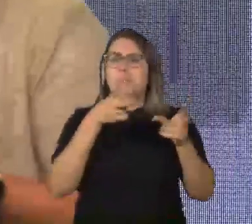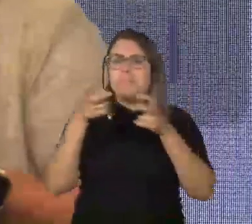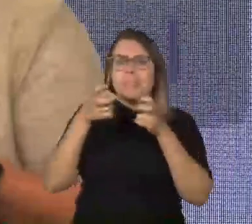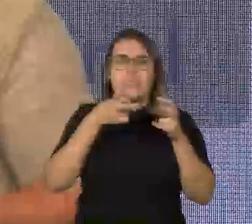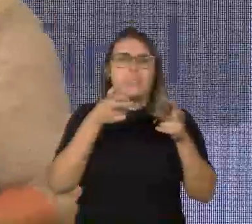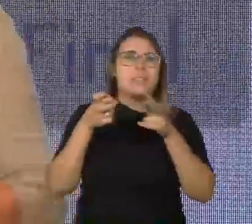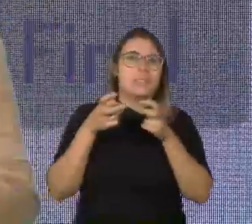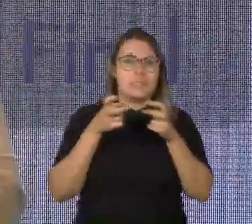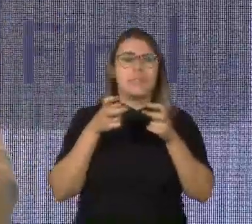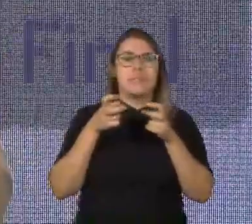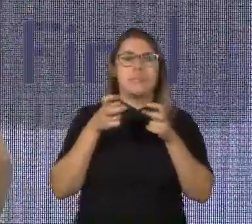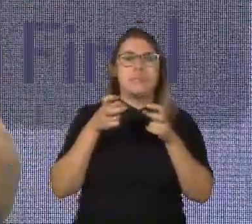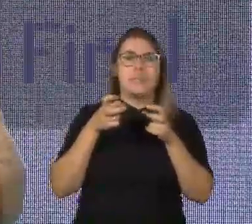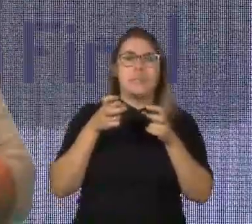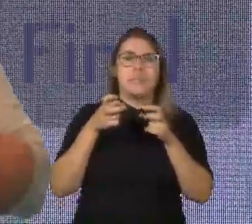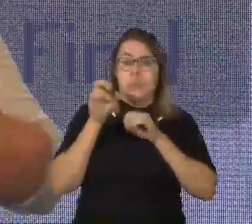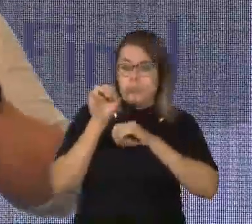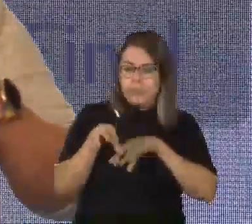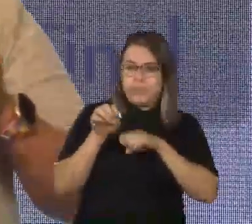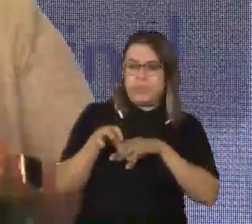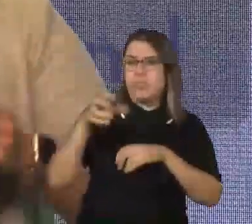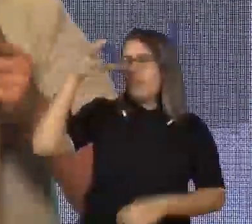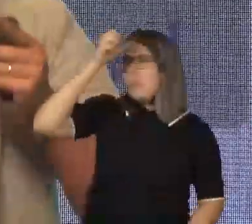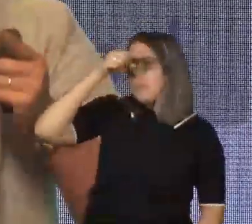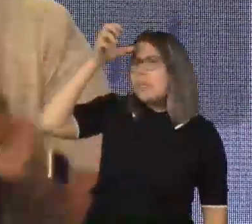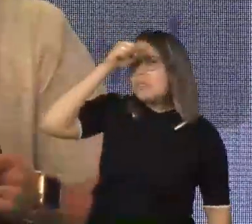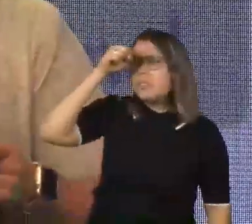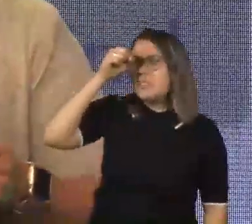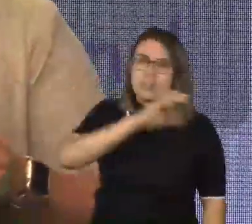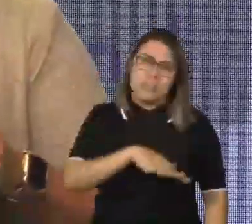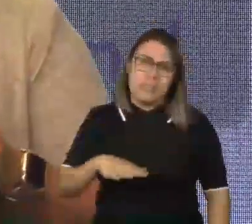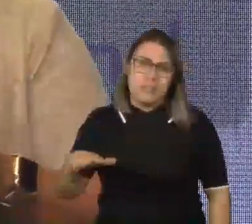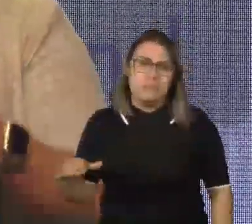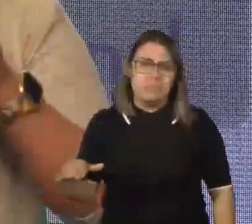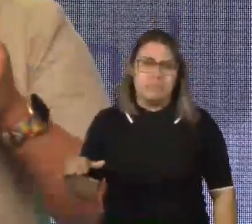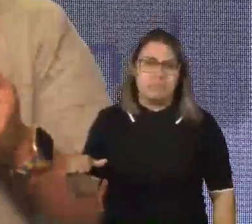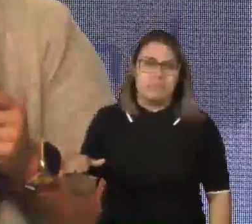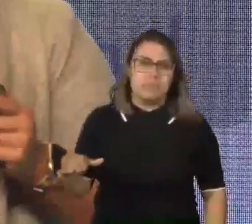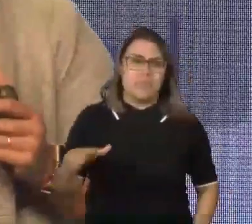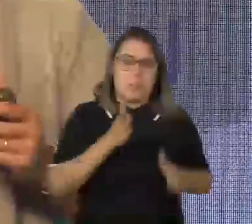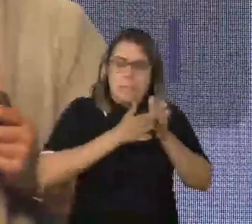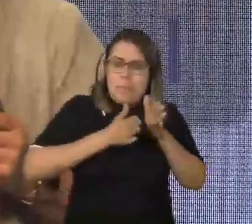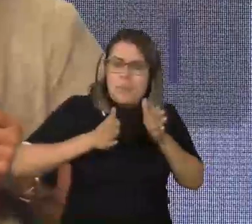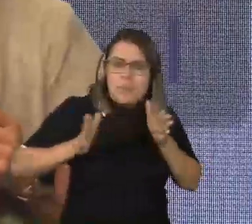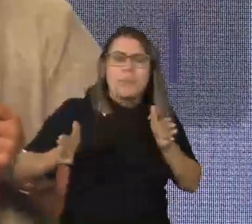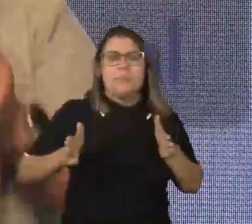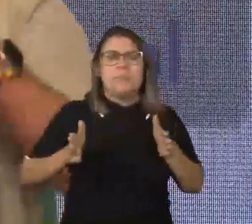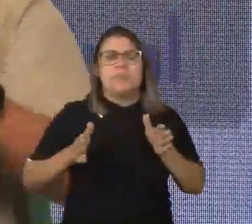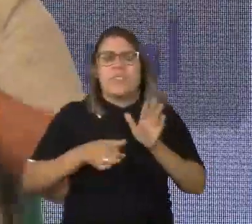garantiria, sim, o ensino-aprendizagem dessa criança em etapas anteriores?